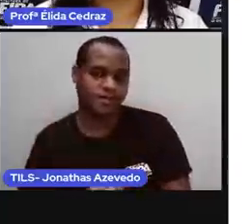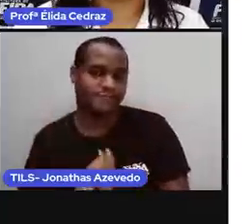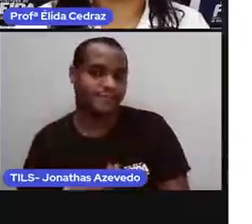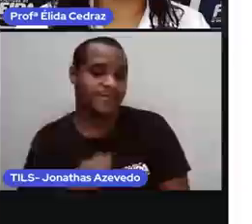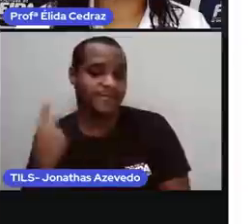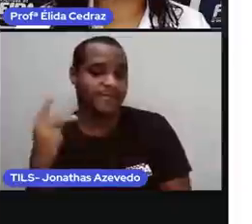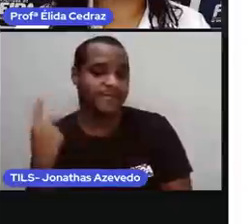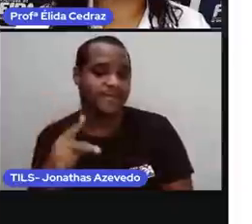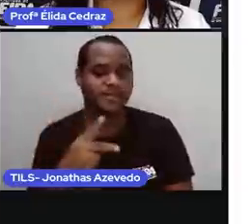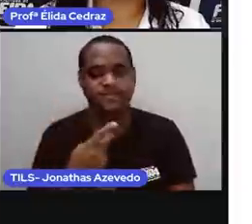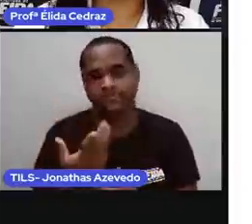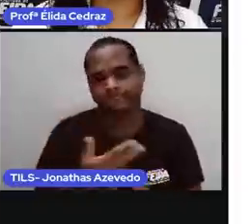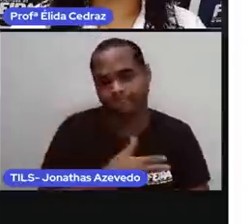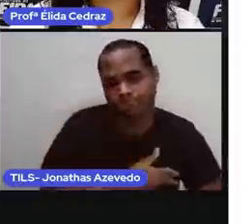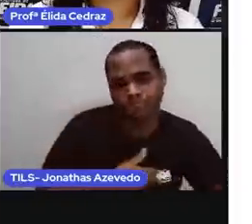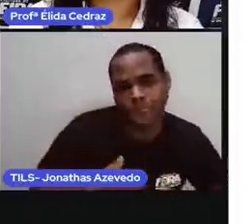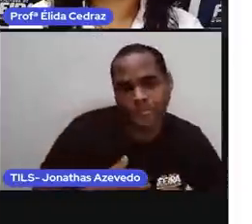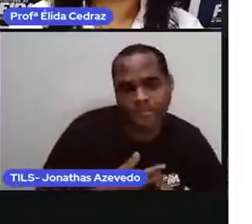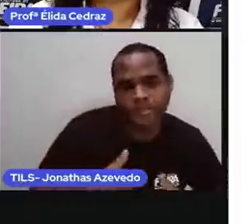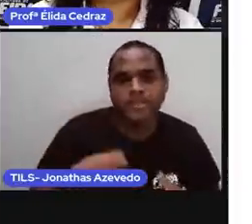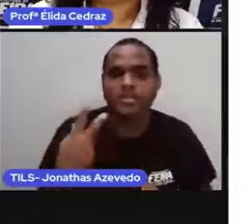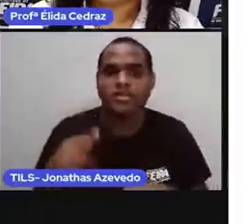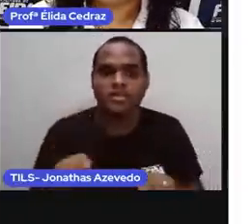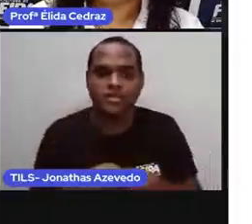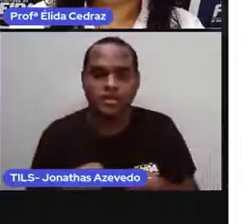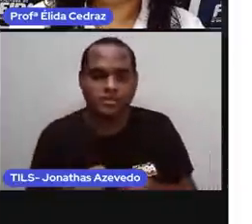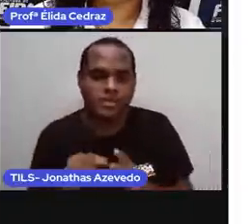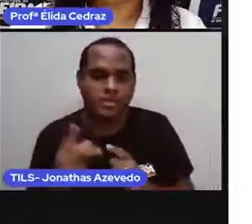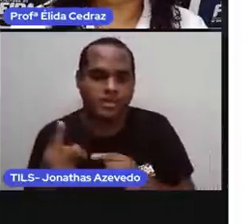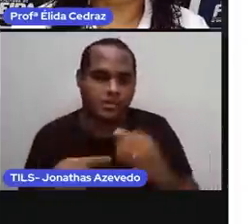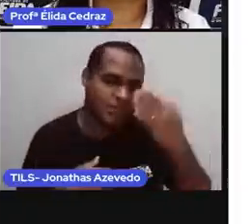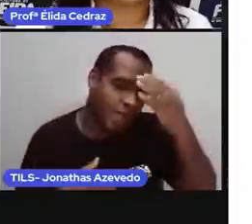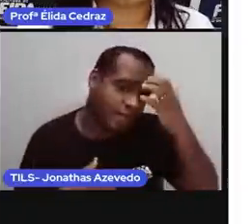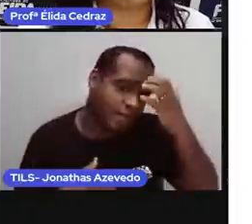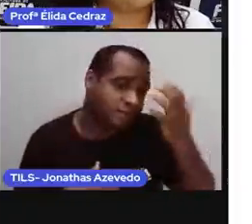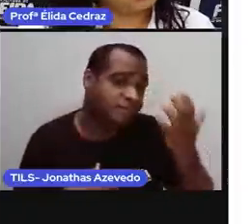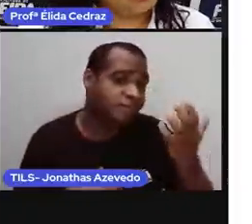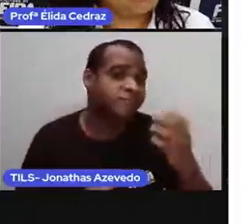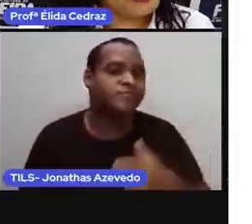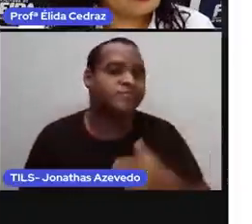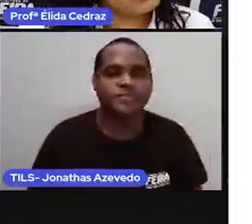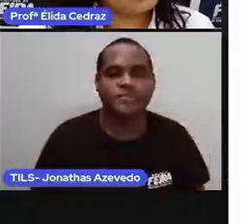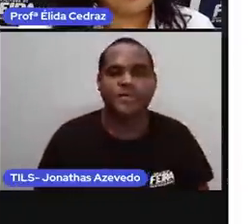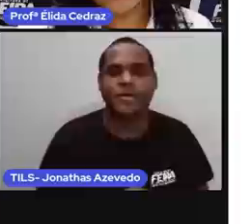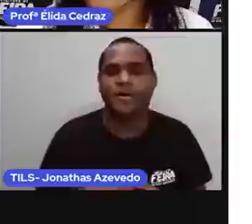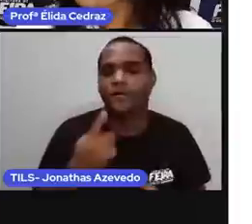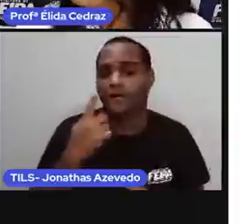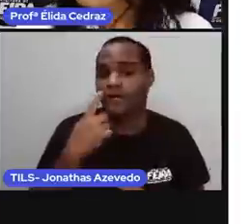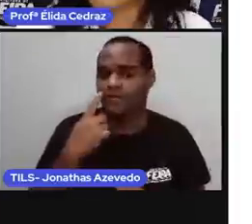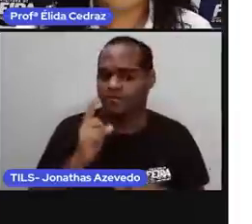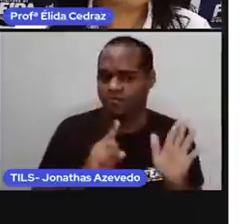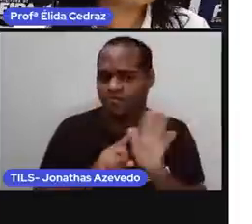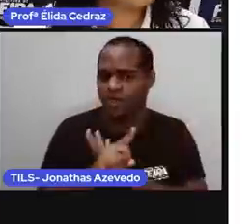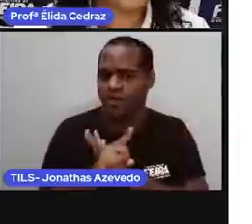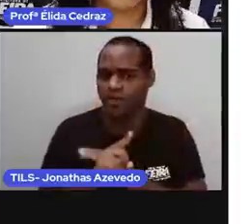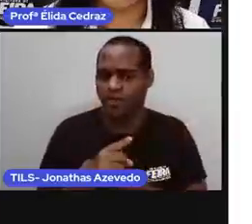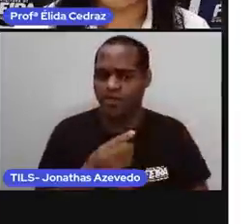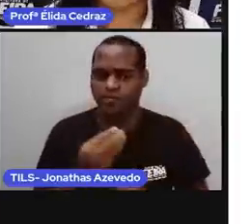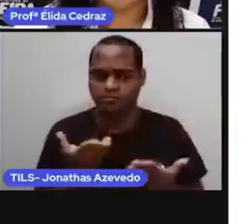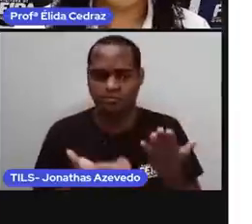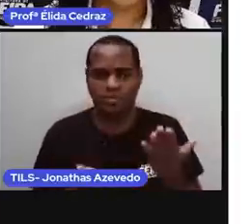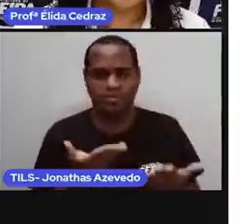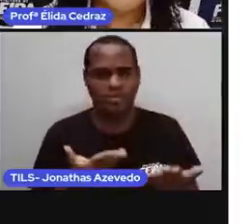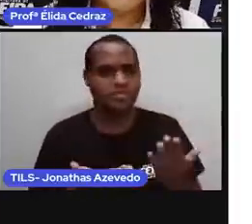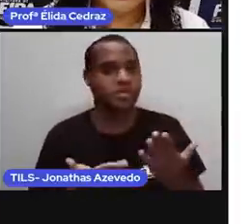da jaguatirica e o mico leão dourado? Perguntou do peso? Não.